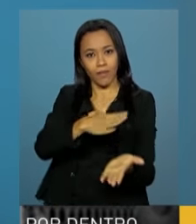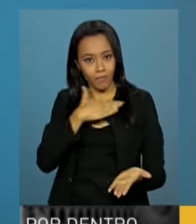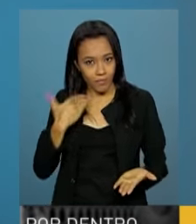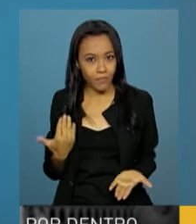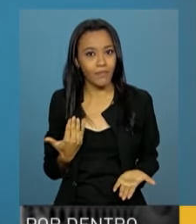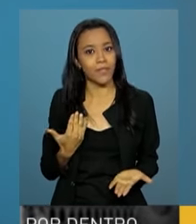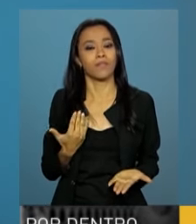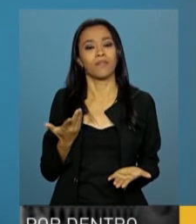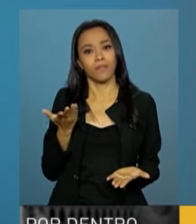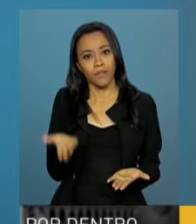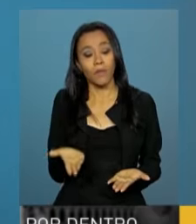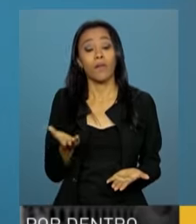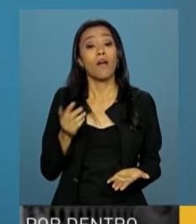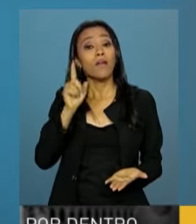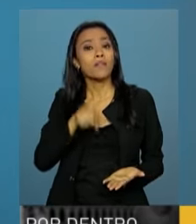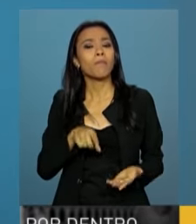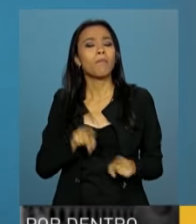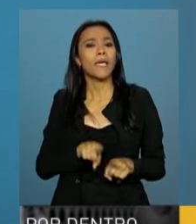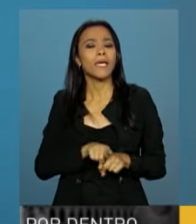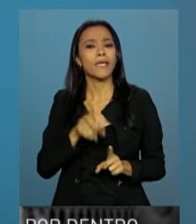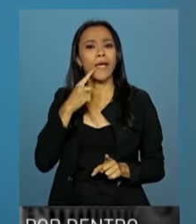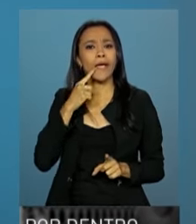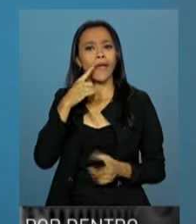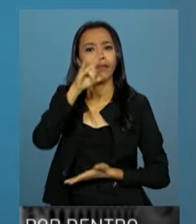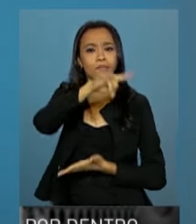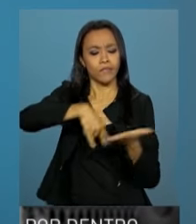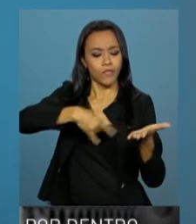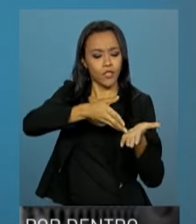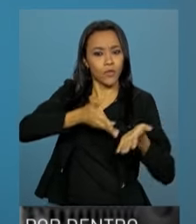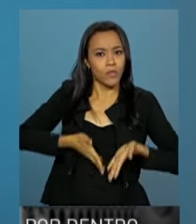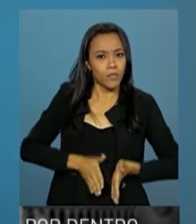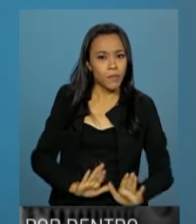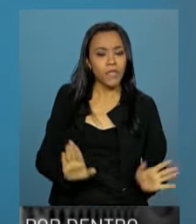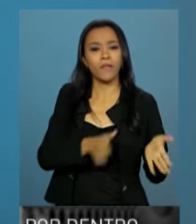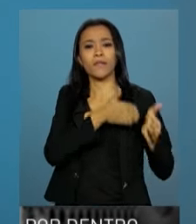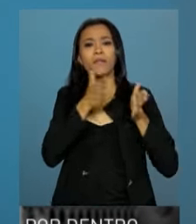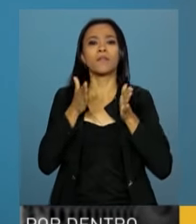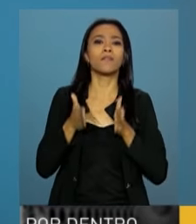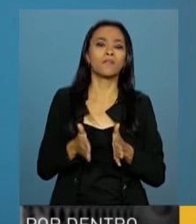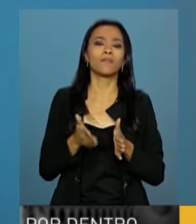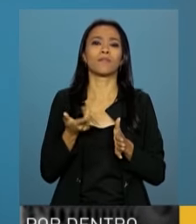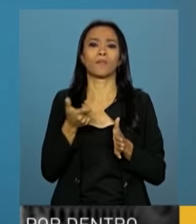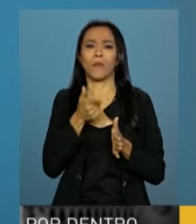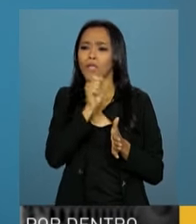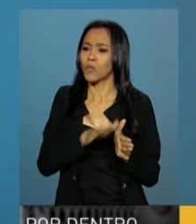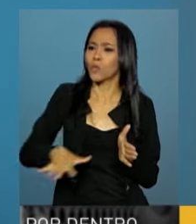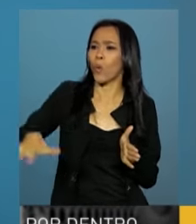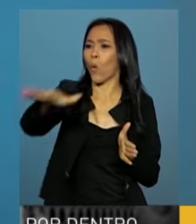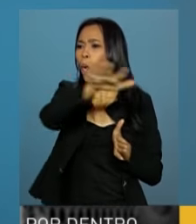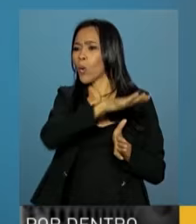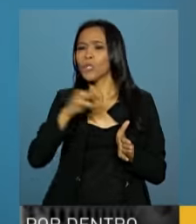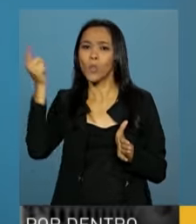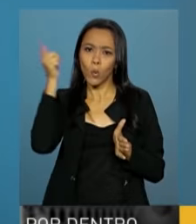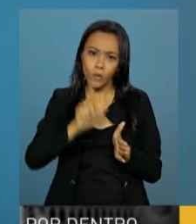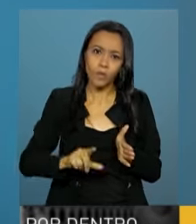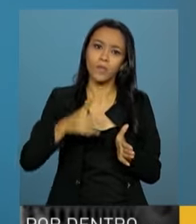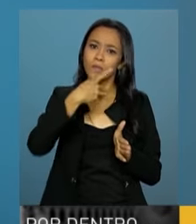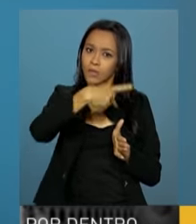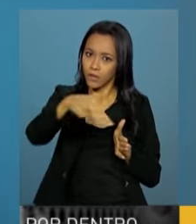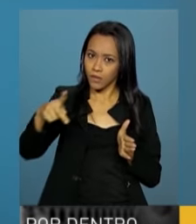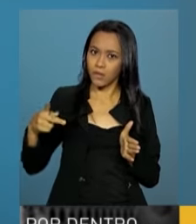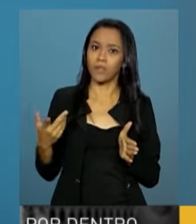vida, inclusive providenciando o registro de nascimento, atingindo a todos os cidadãos como